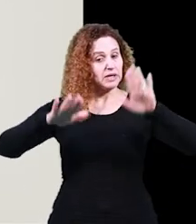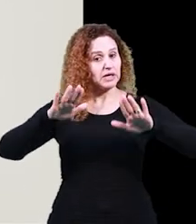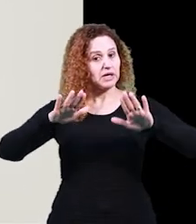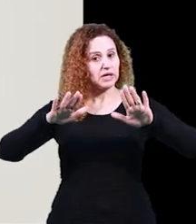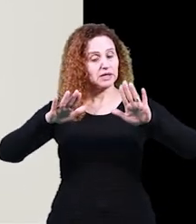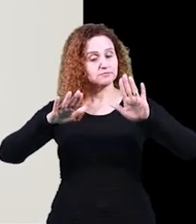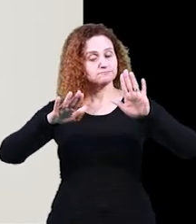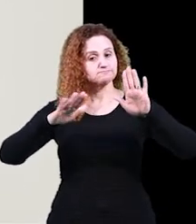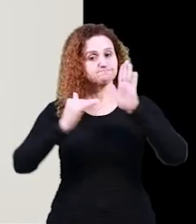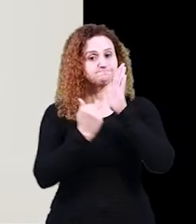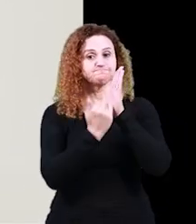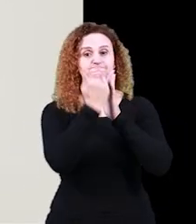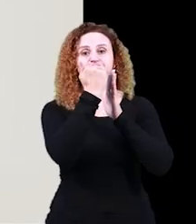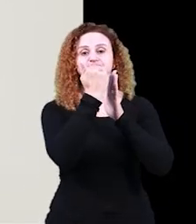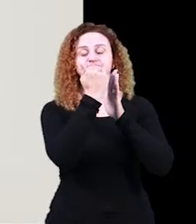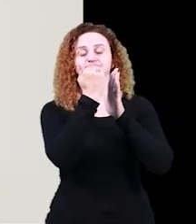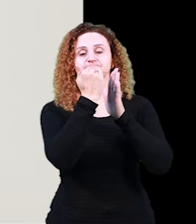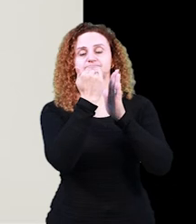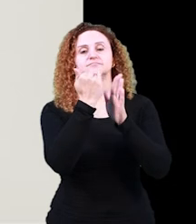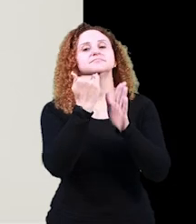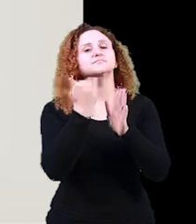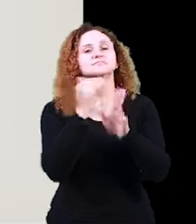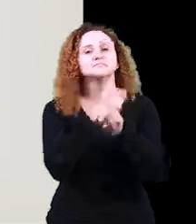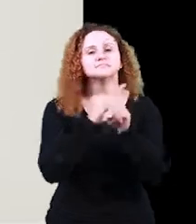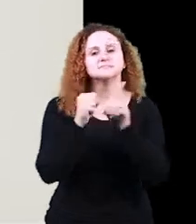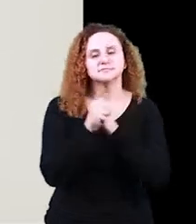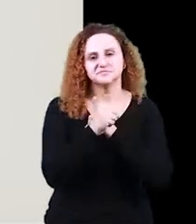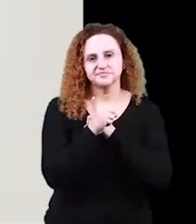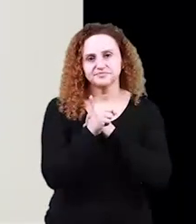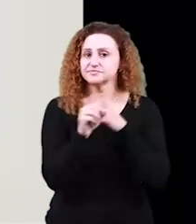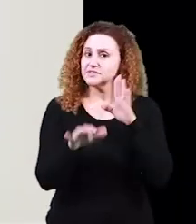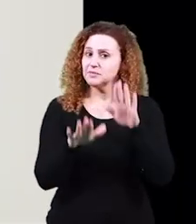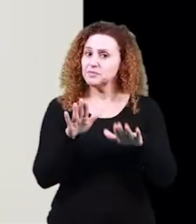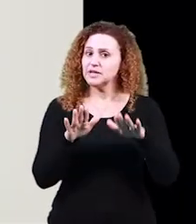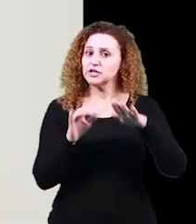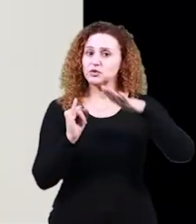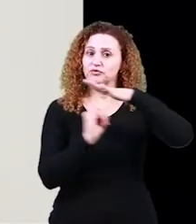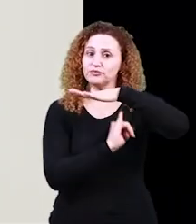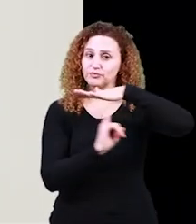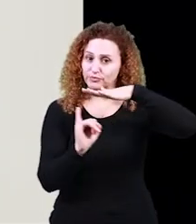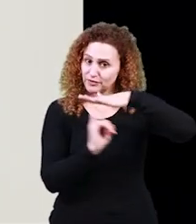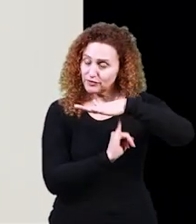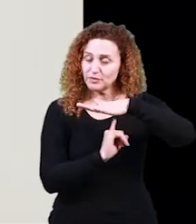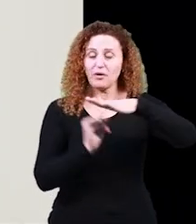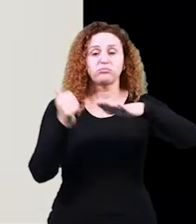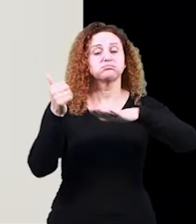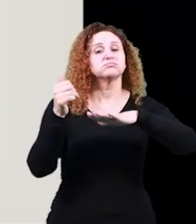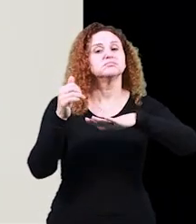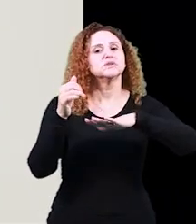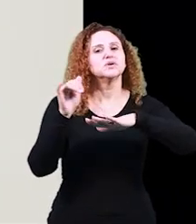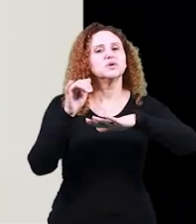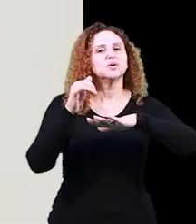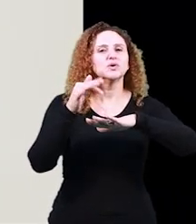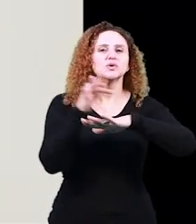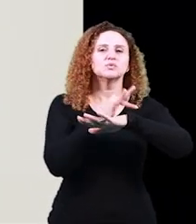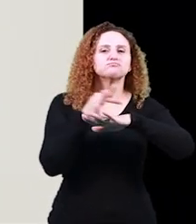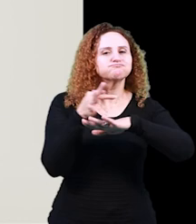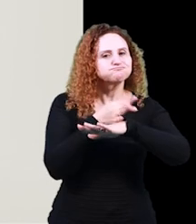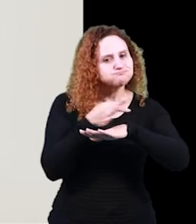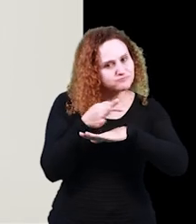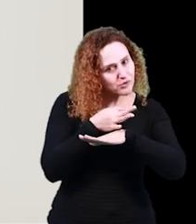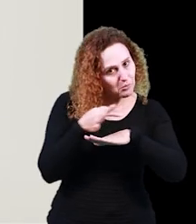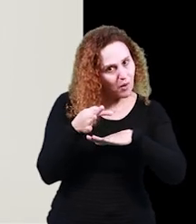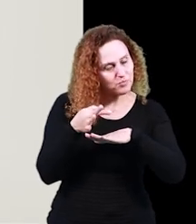de registro produzida em razão do grau de formalidade ou informalidade do contexto interacional ou do meio utilizado